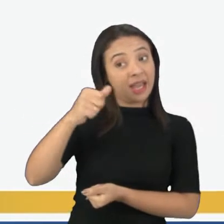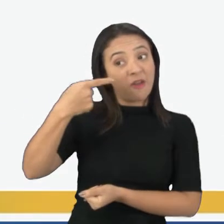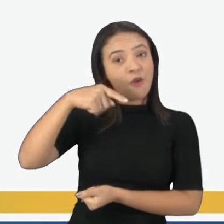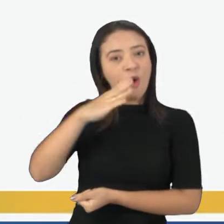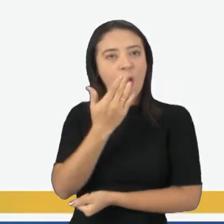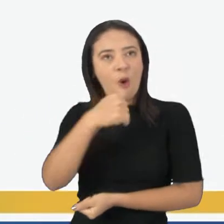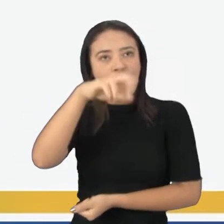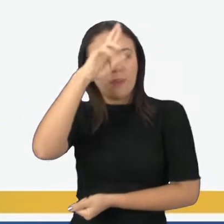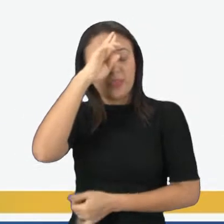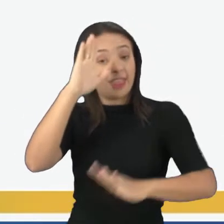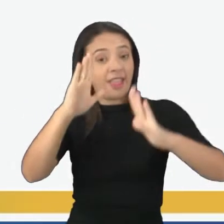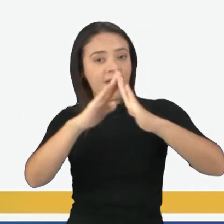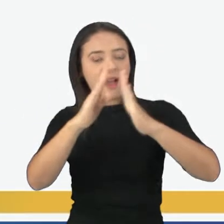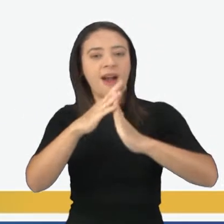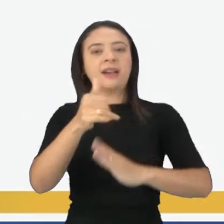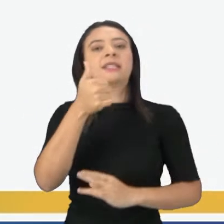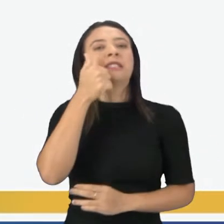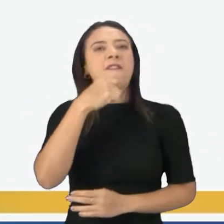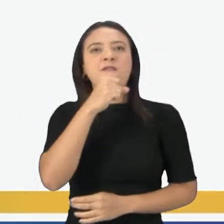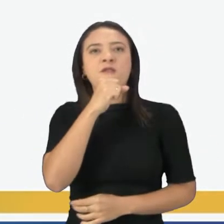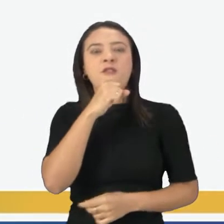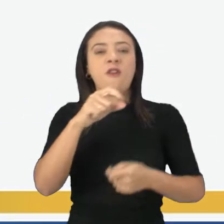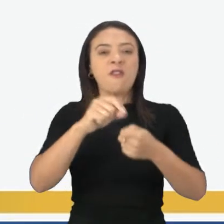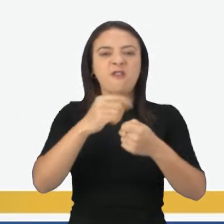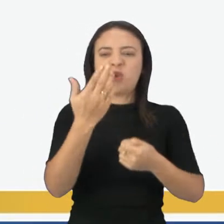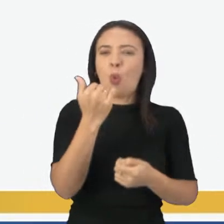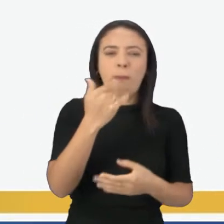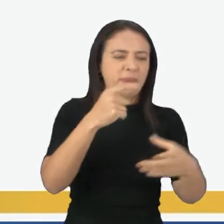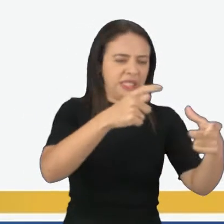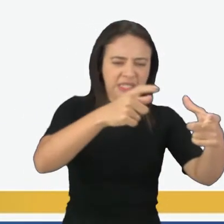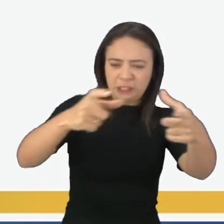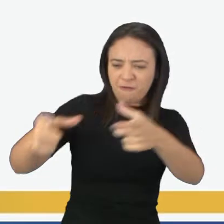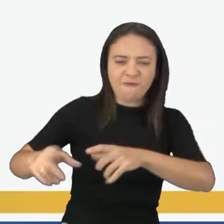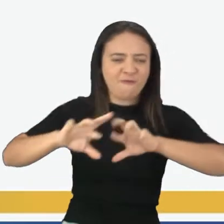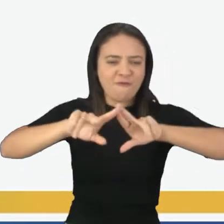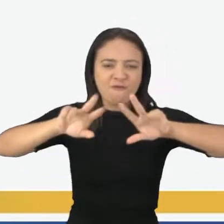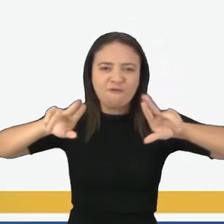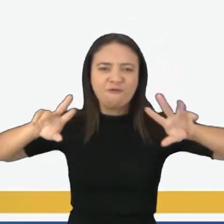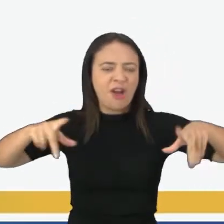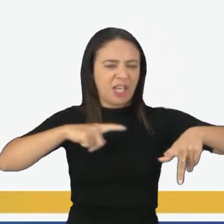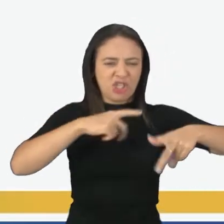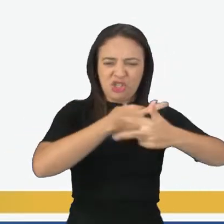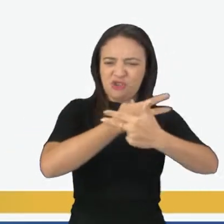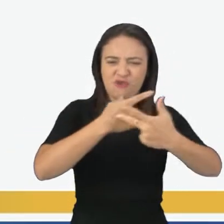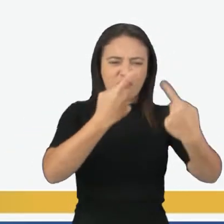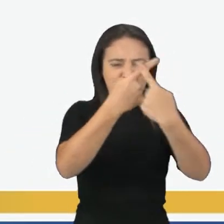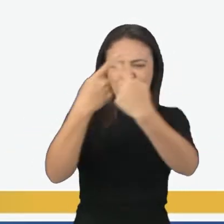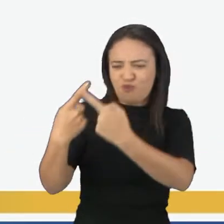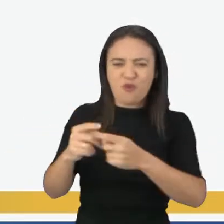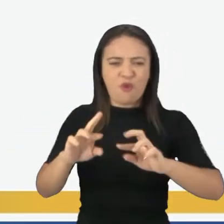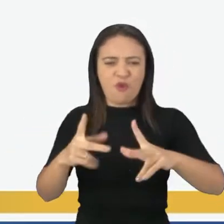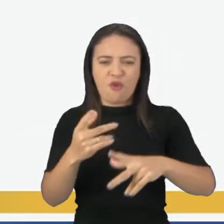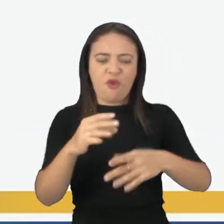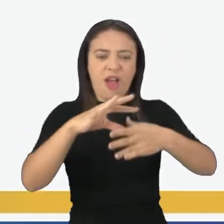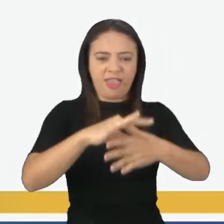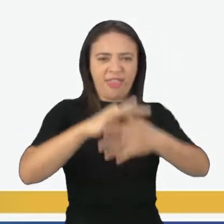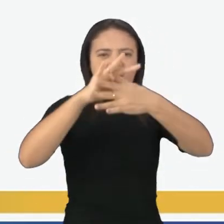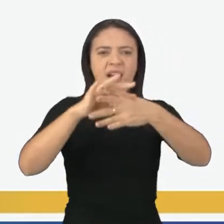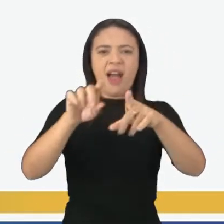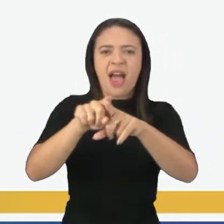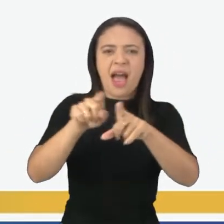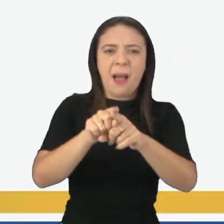na casa de sua avó, que fez vários pratos deliciosos. Tinha de tudo um pouco. Carne,